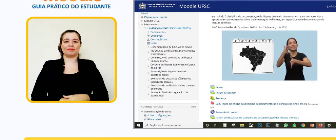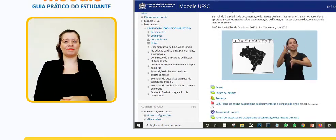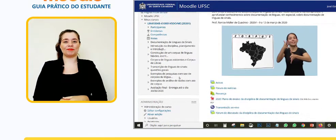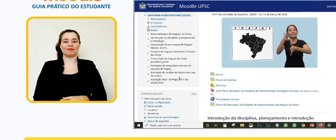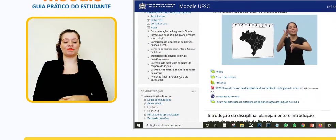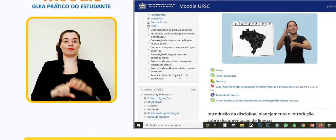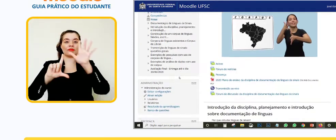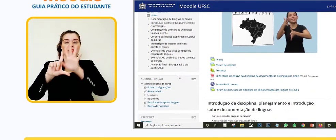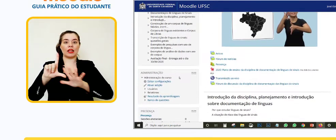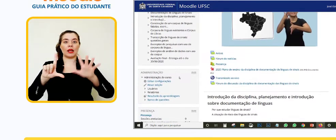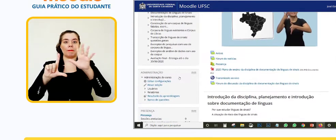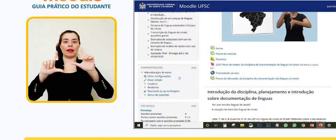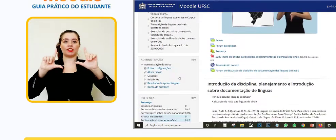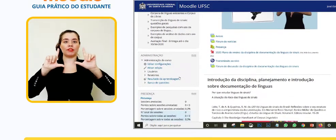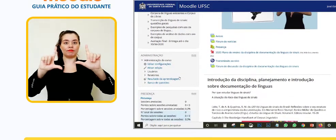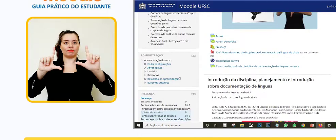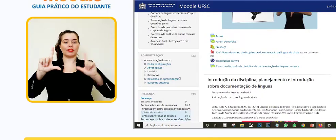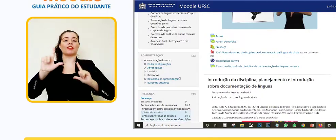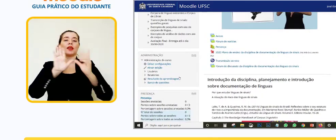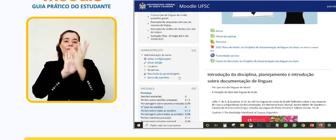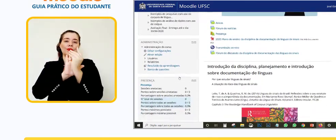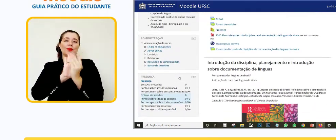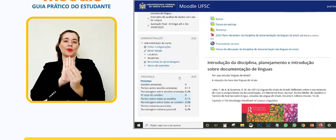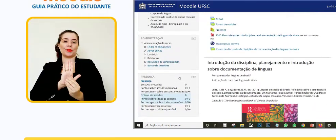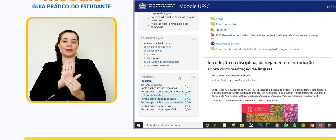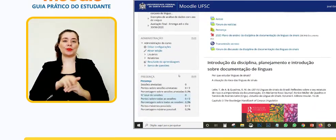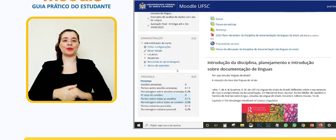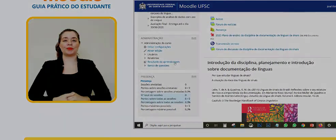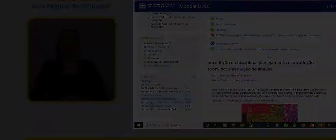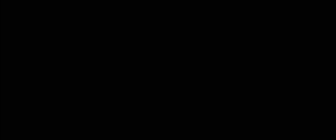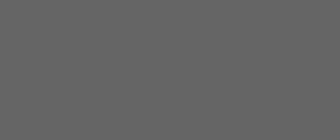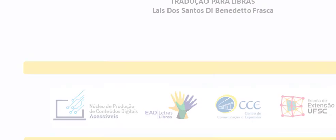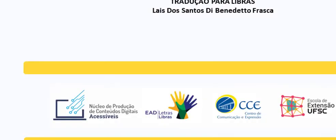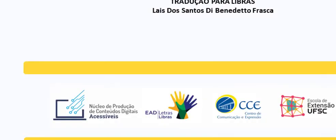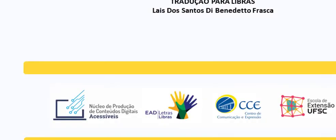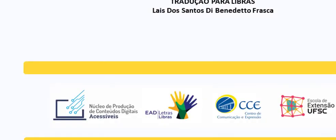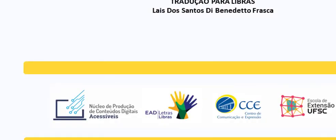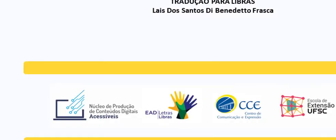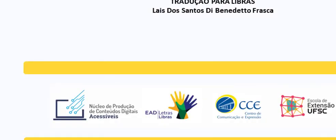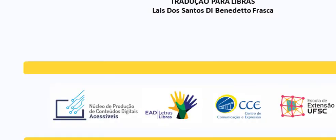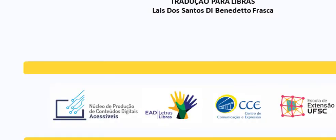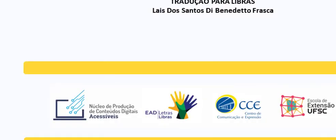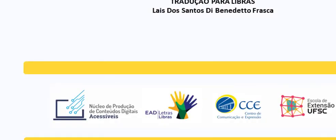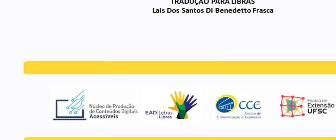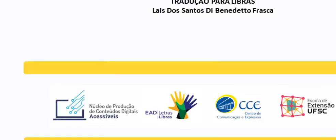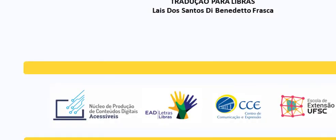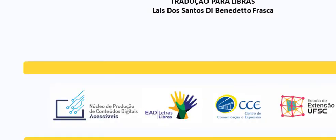disciplina. E no centro da página, você encontra o conteúdo da disciplina. E no